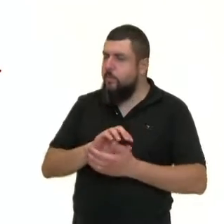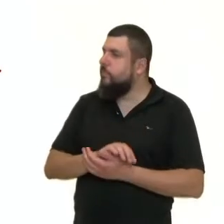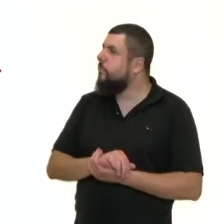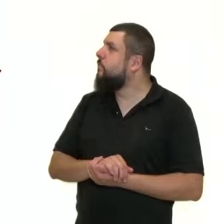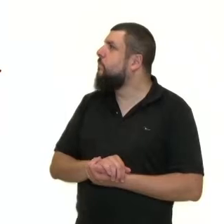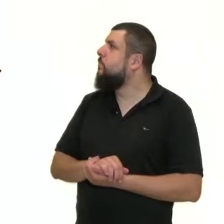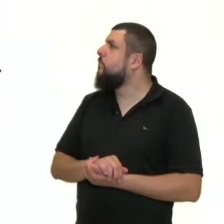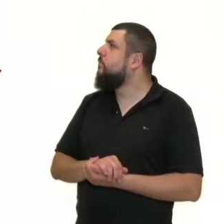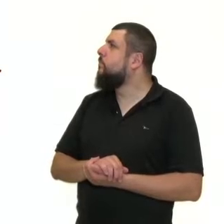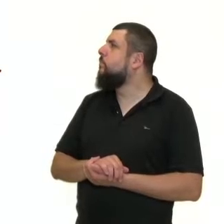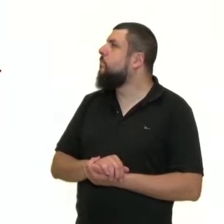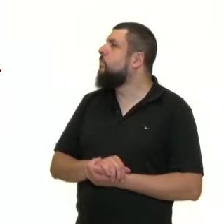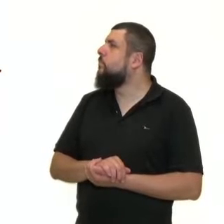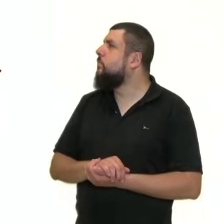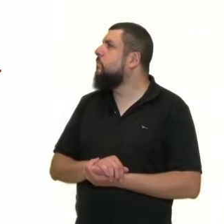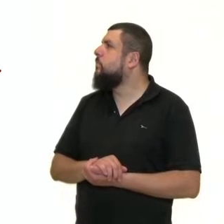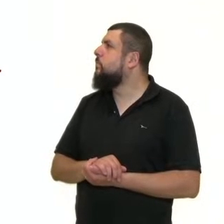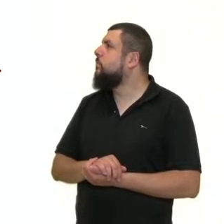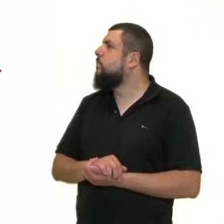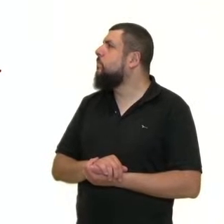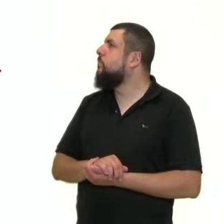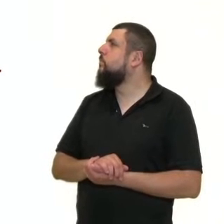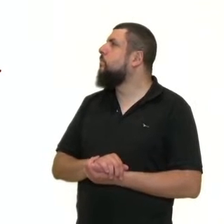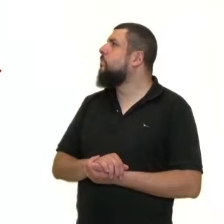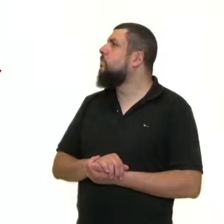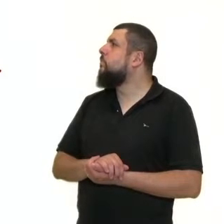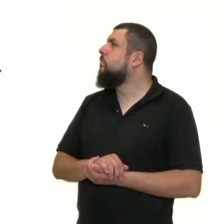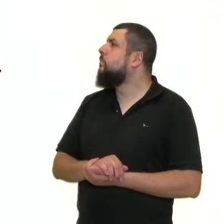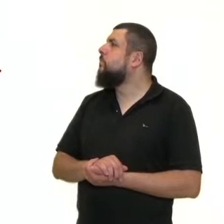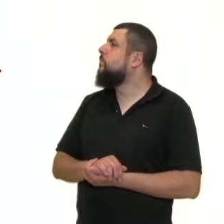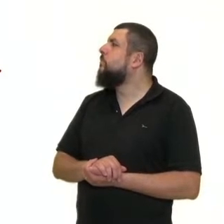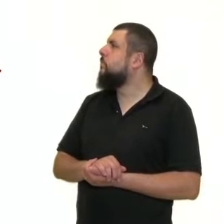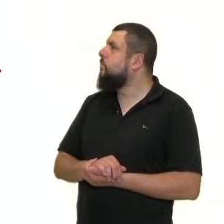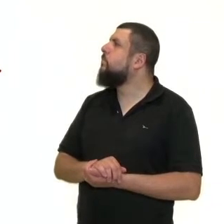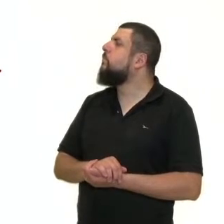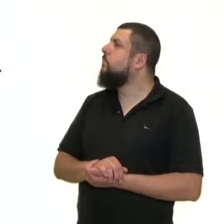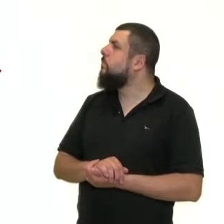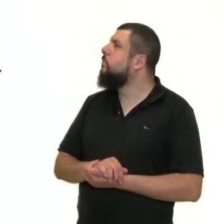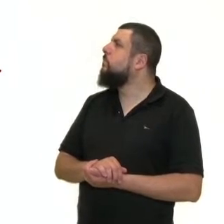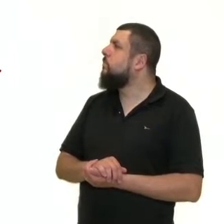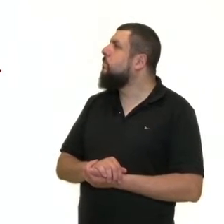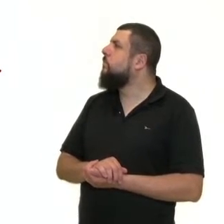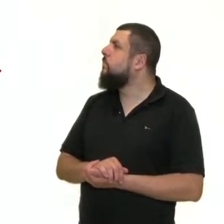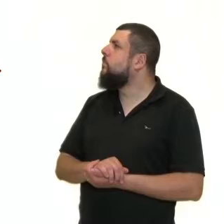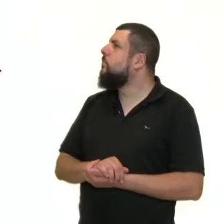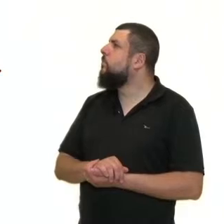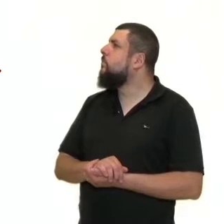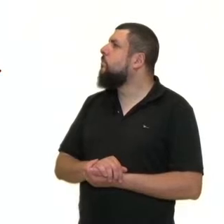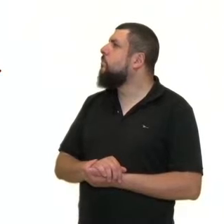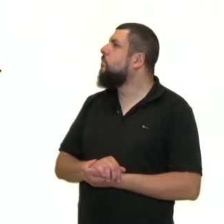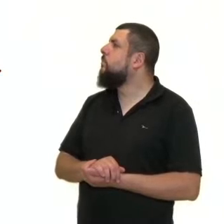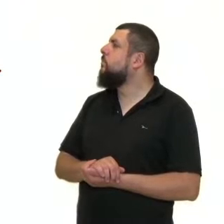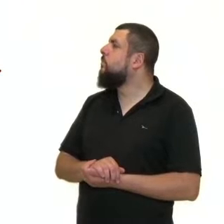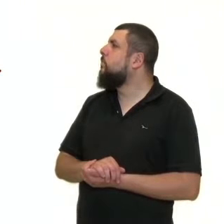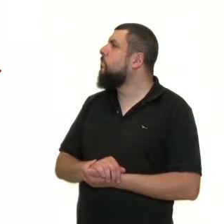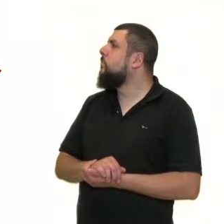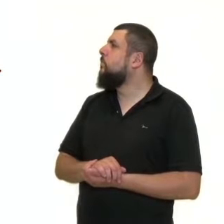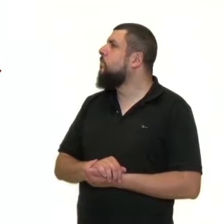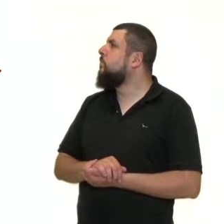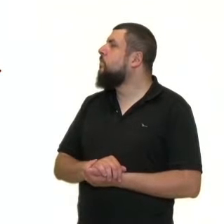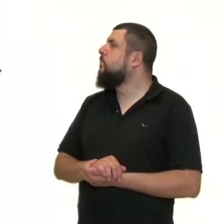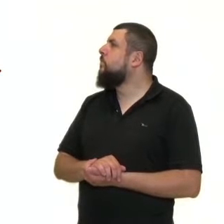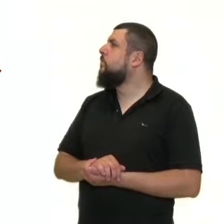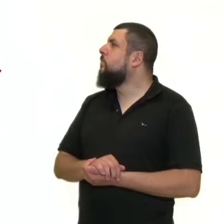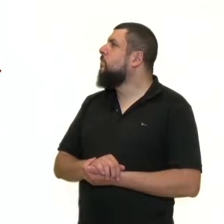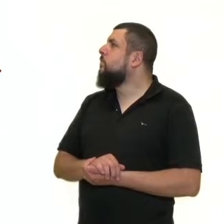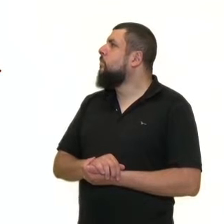CONANDA editou a Resolução 163, visando a proibição de qualquer propaganda